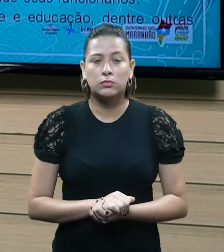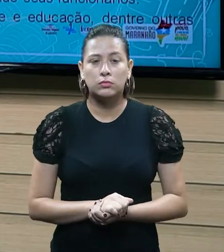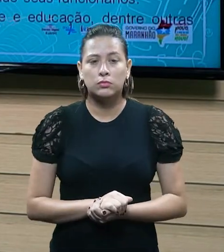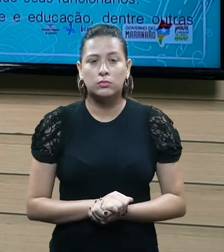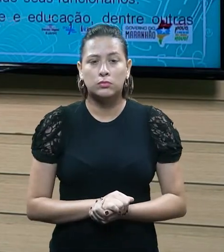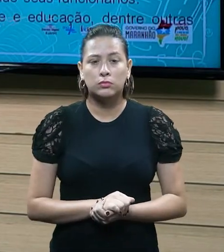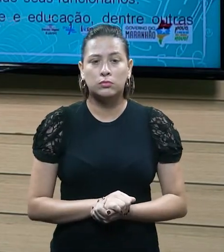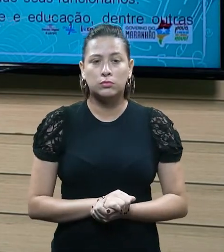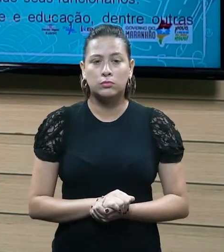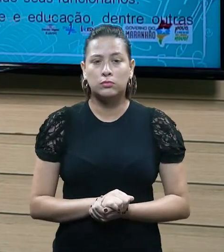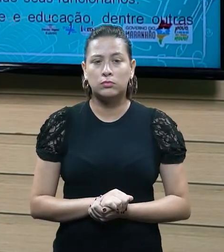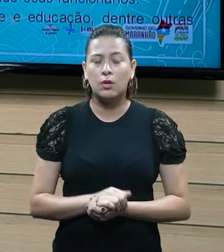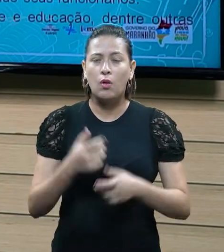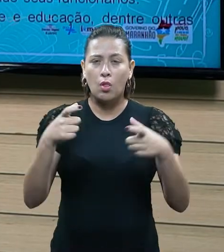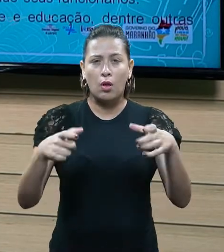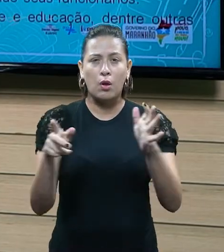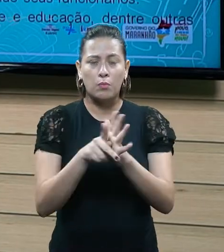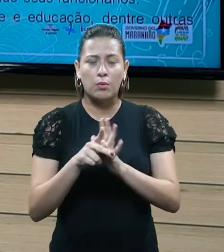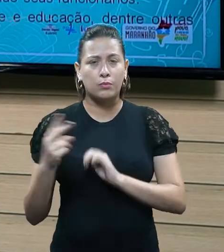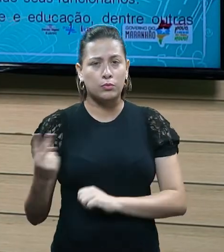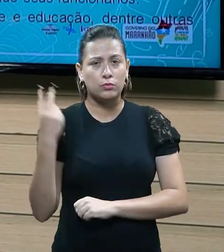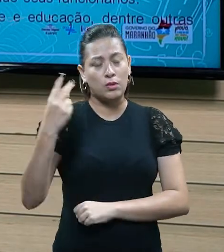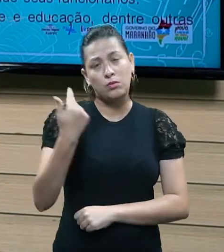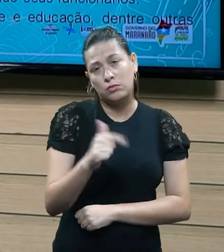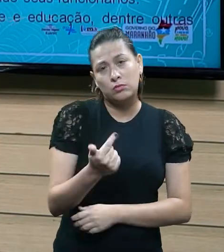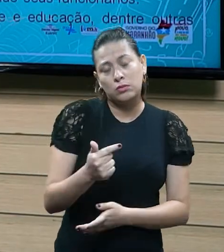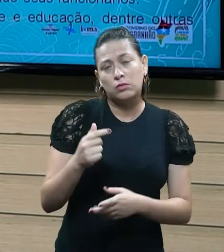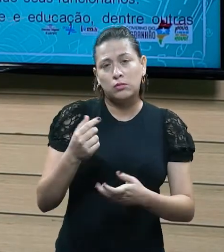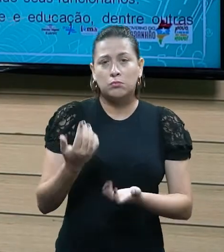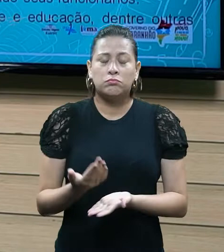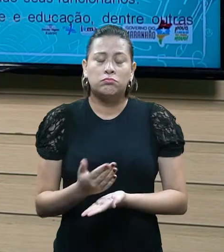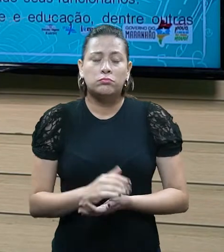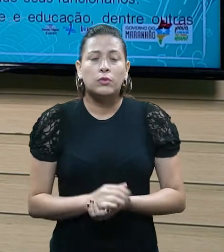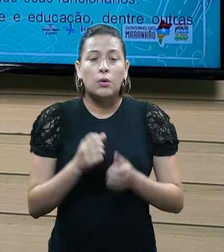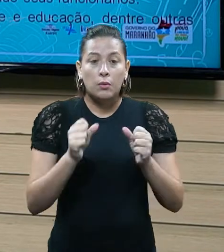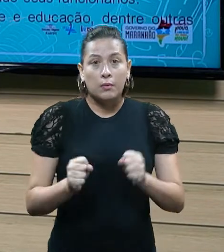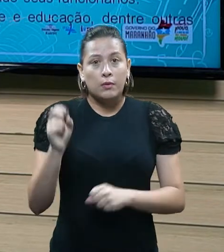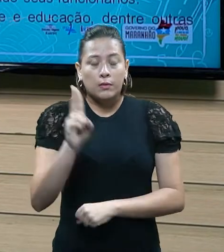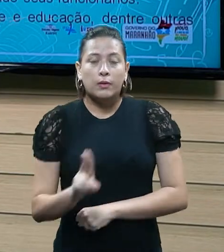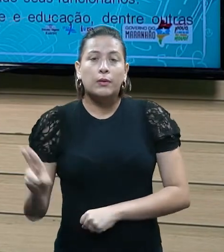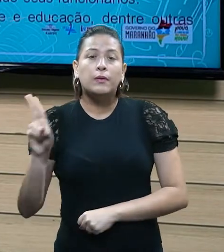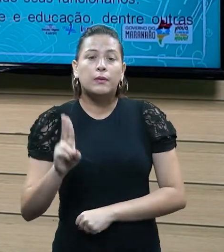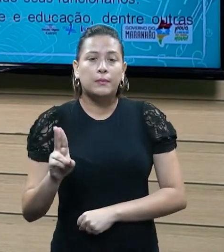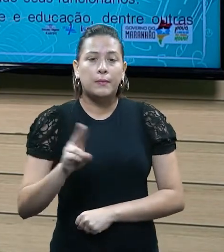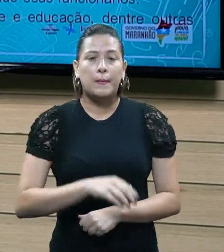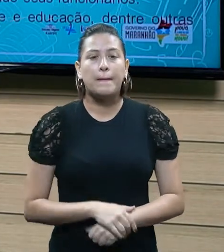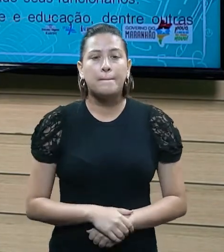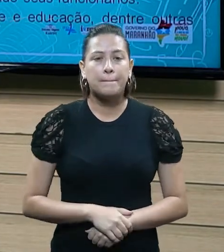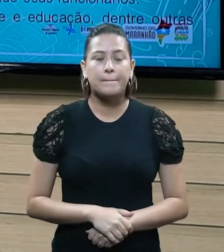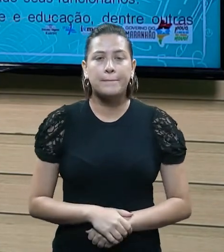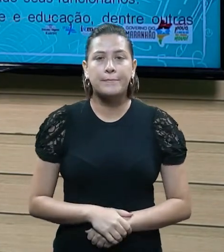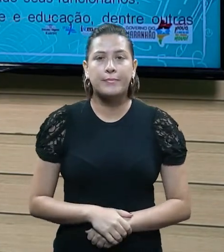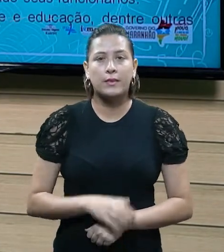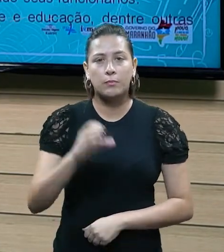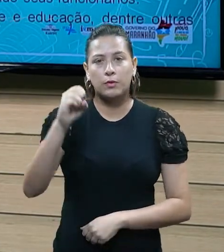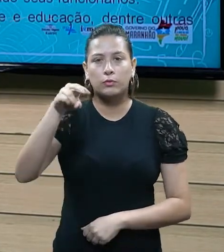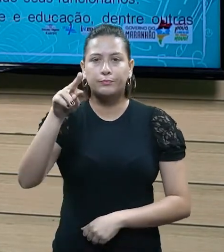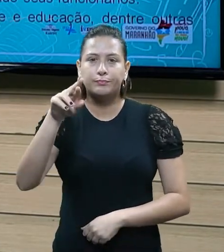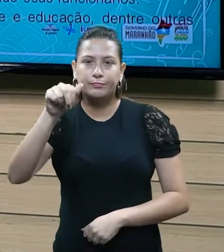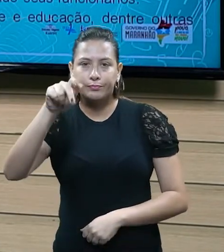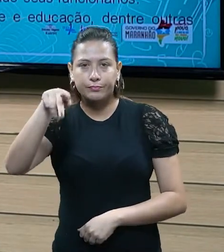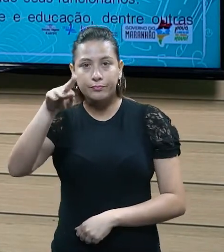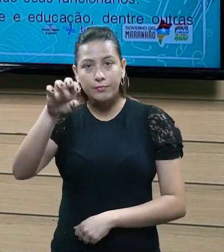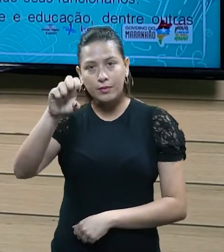ser utilizados em uma contraprestação? Sim, eles podem, de fato, ser utilizados em uma contraprestação. Mas não há uma